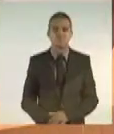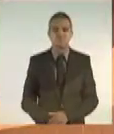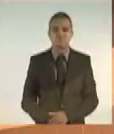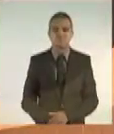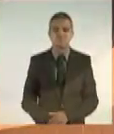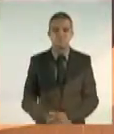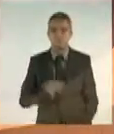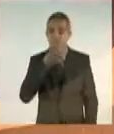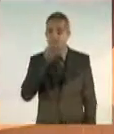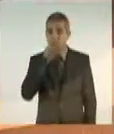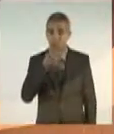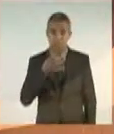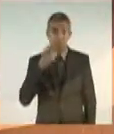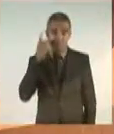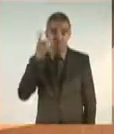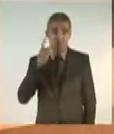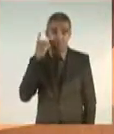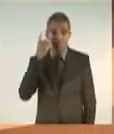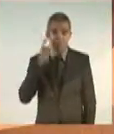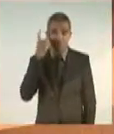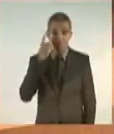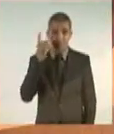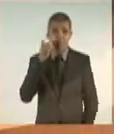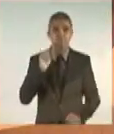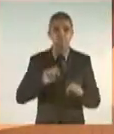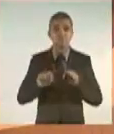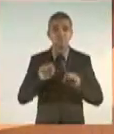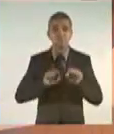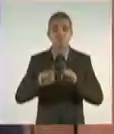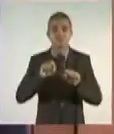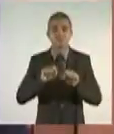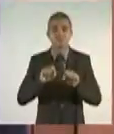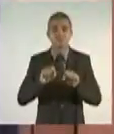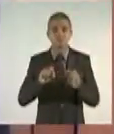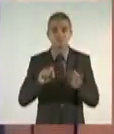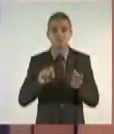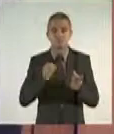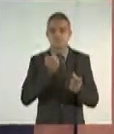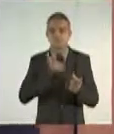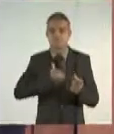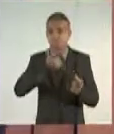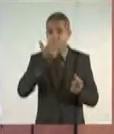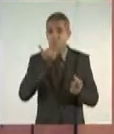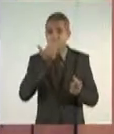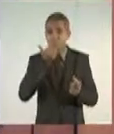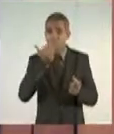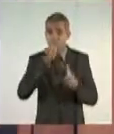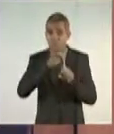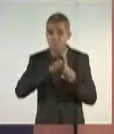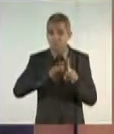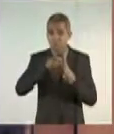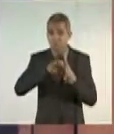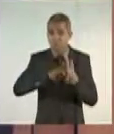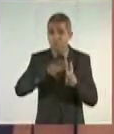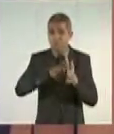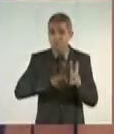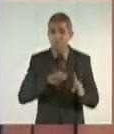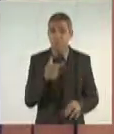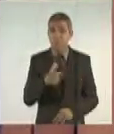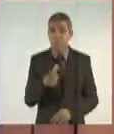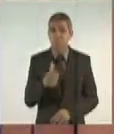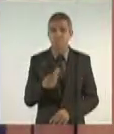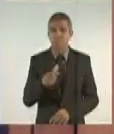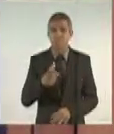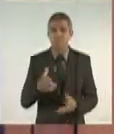almoço mensal com o governador, deputado Otelino, deputado Rogério, não está